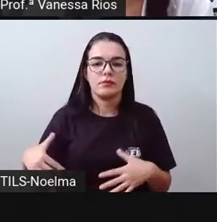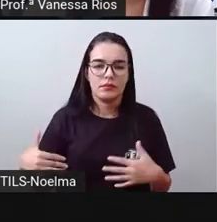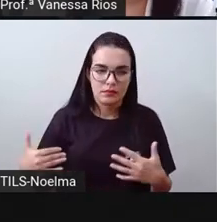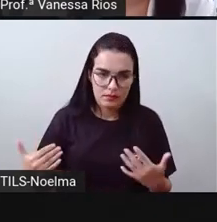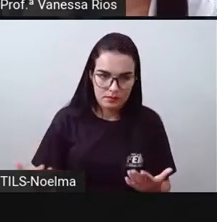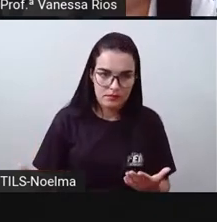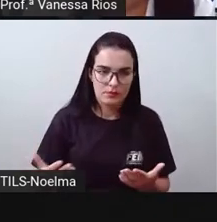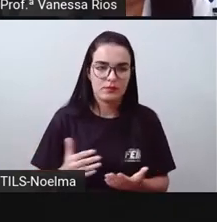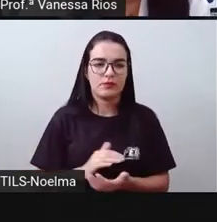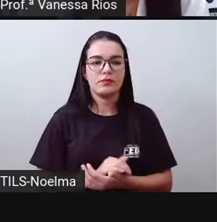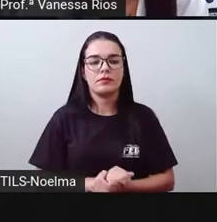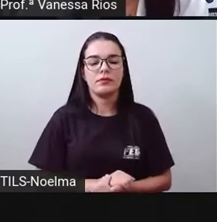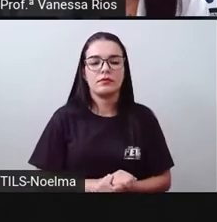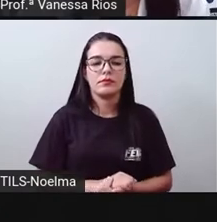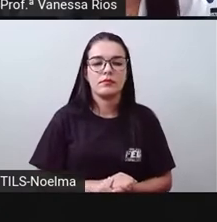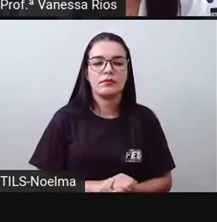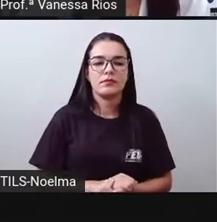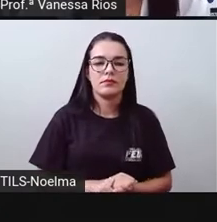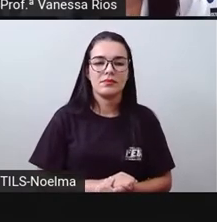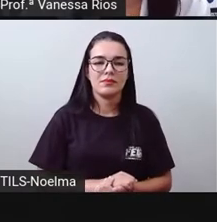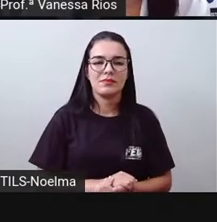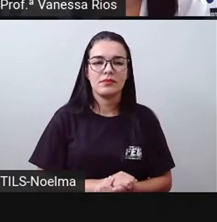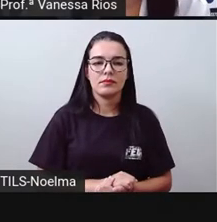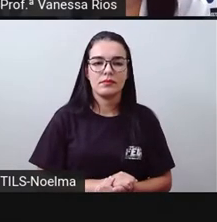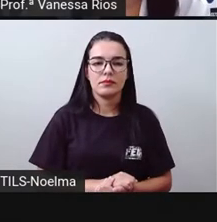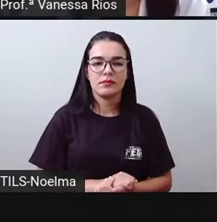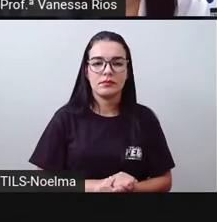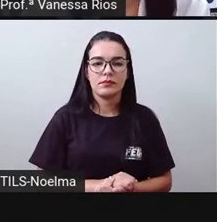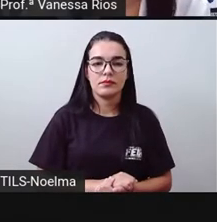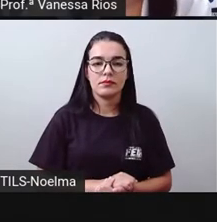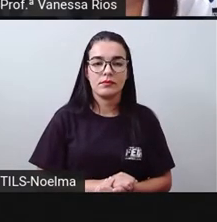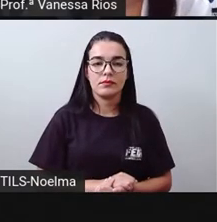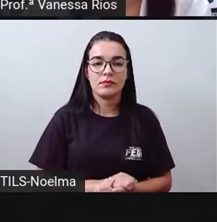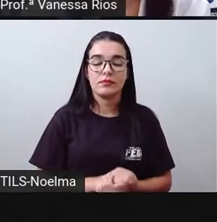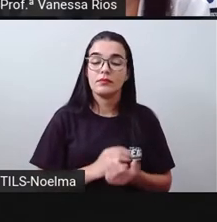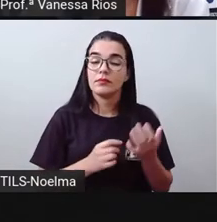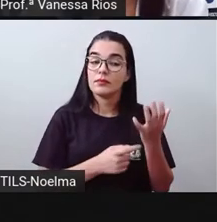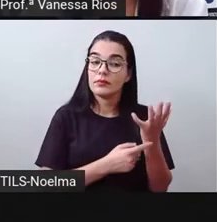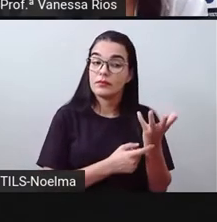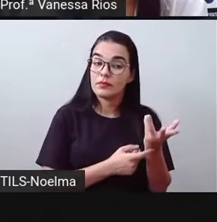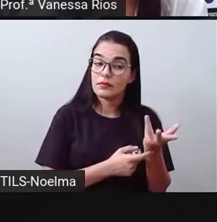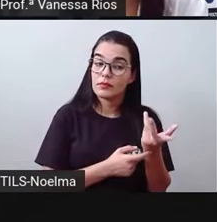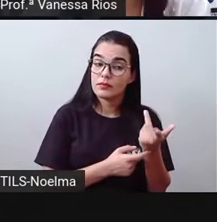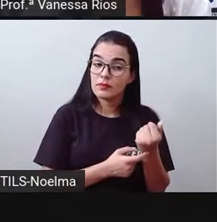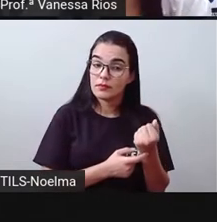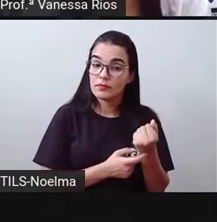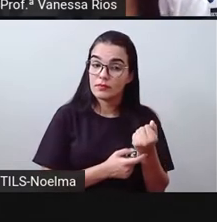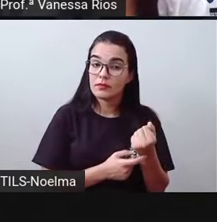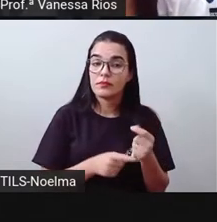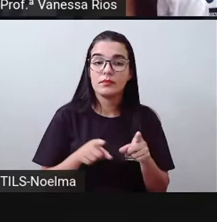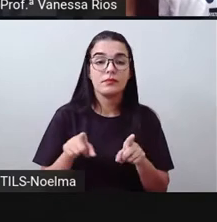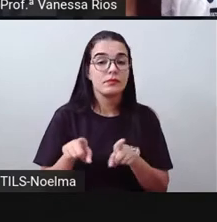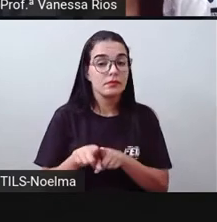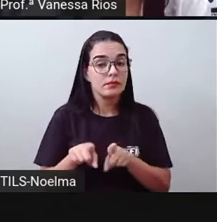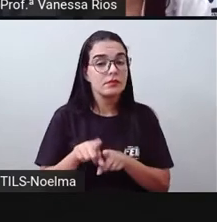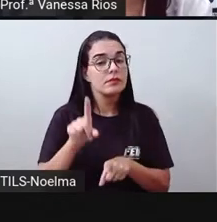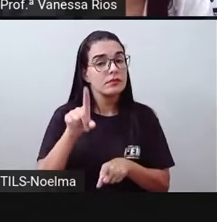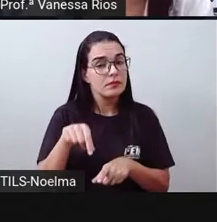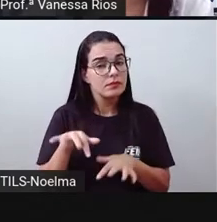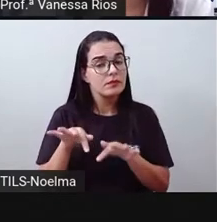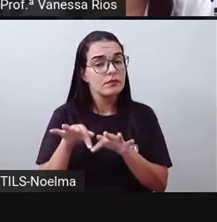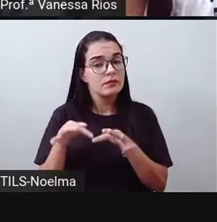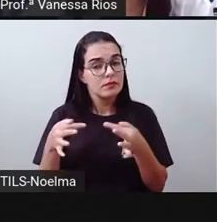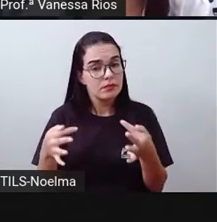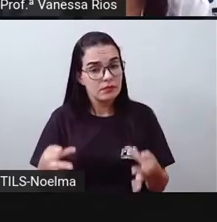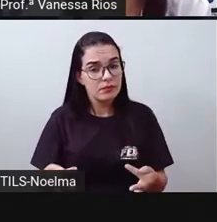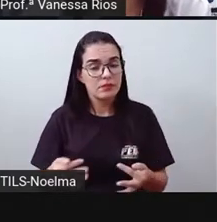um grupo ou de outro. Quando a gente fala em arte, a arte, também de